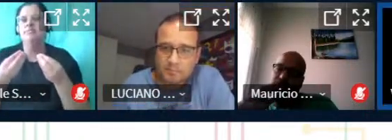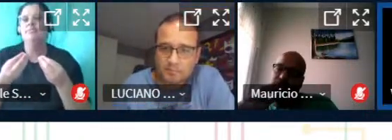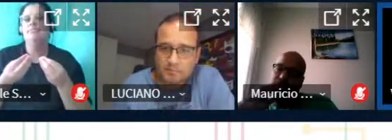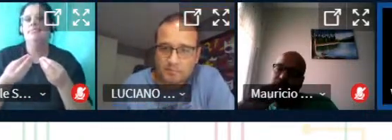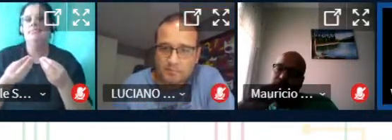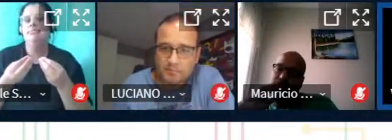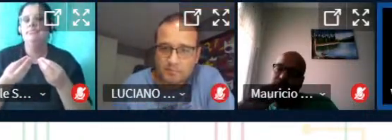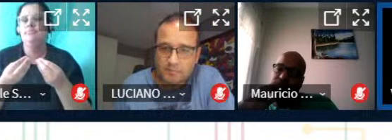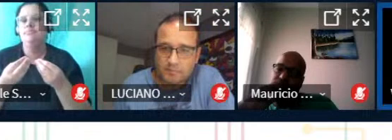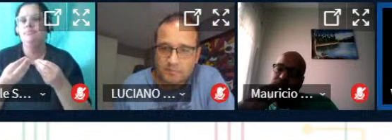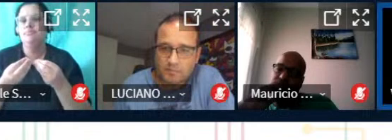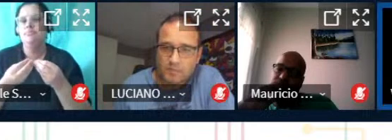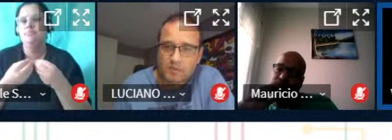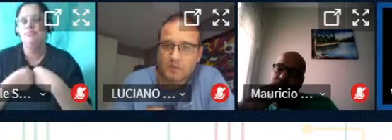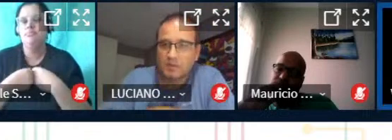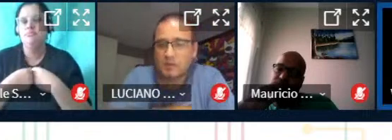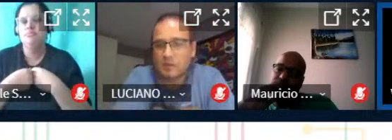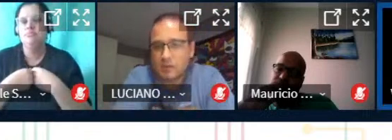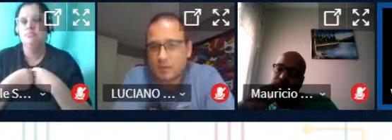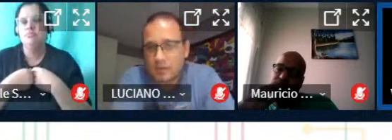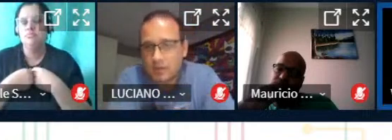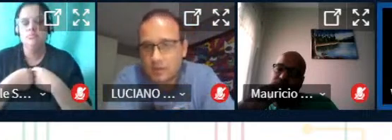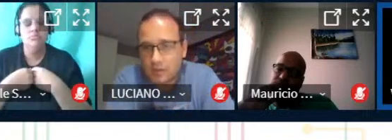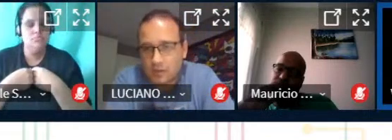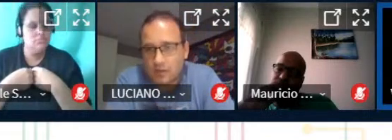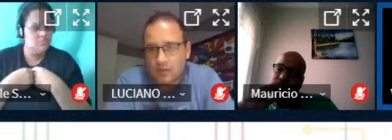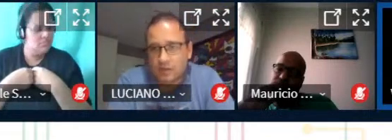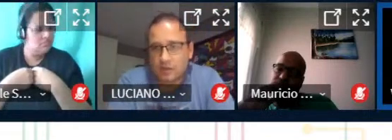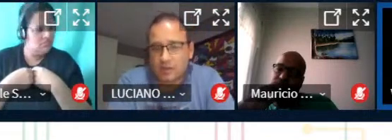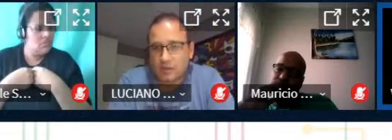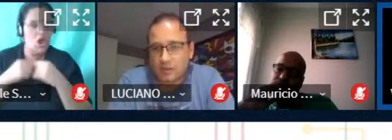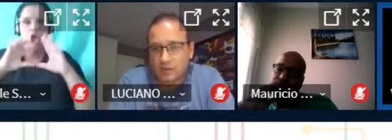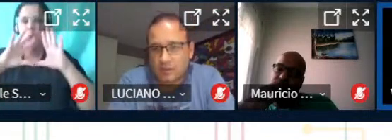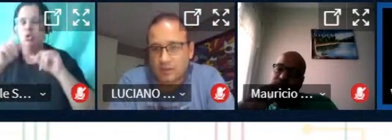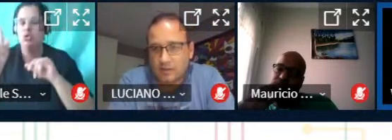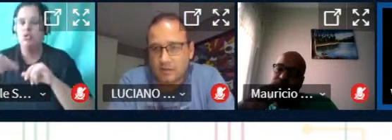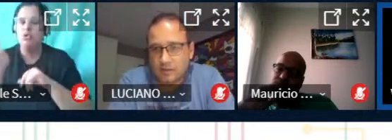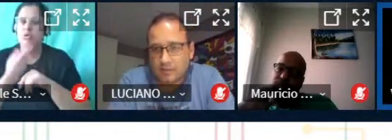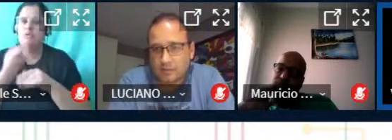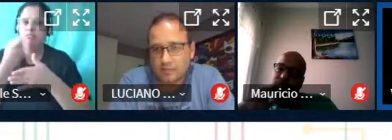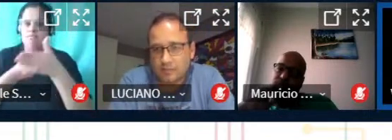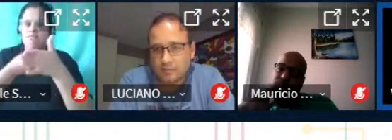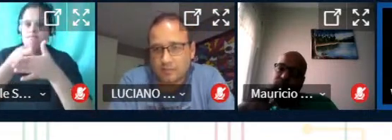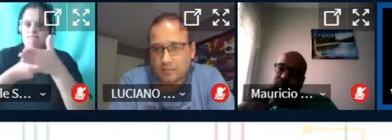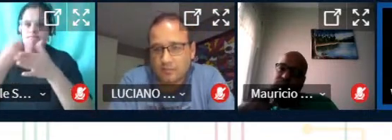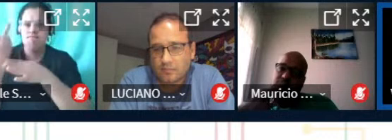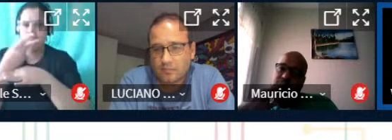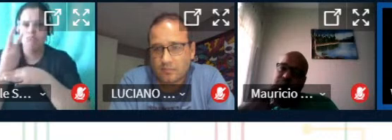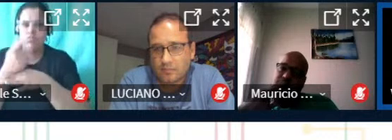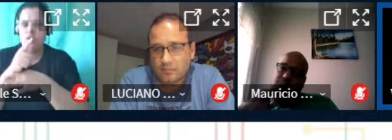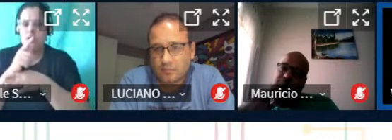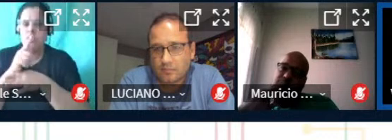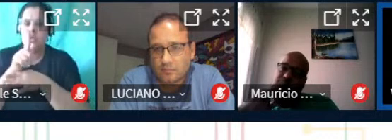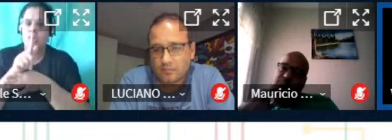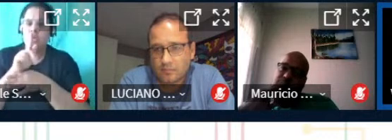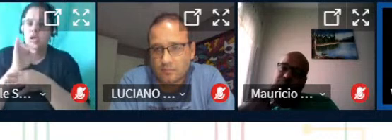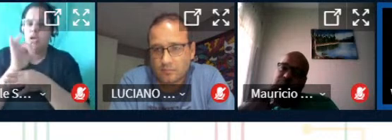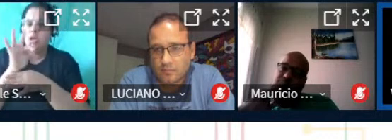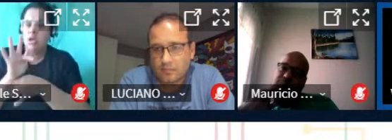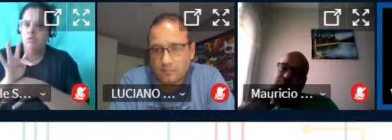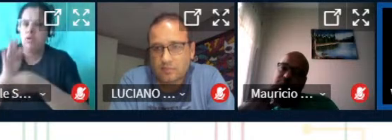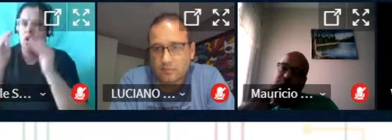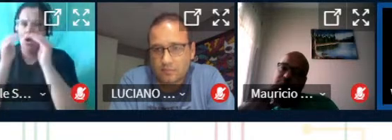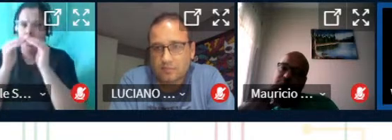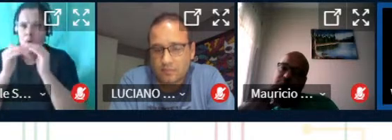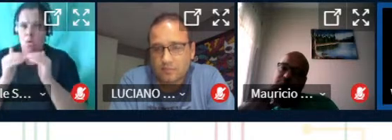a de todos nós procuramos e procuramos gifs que encaixassem bem